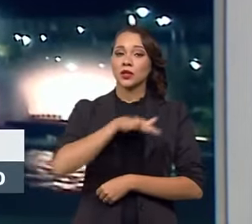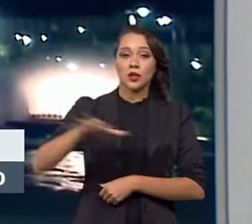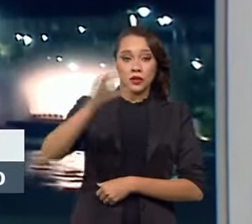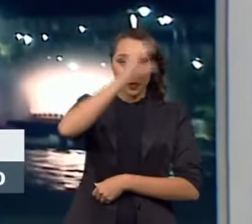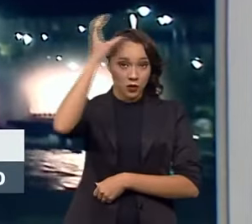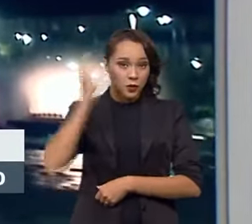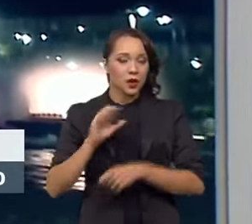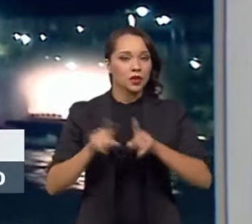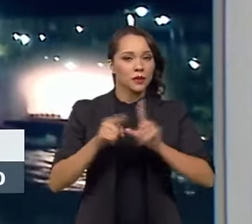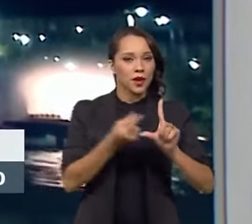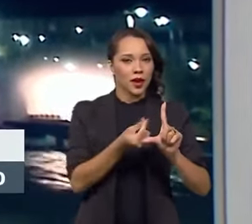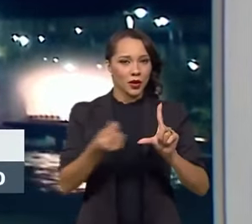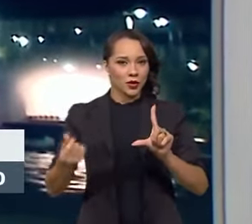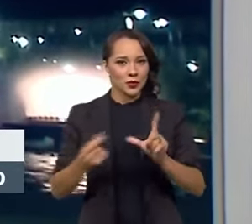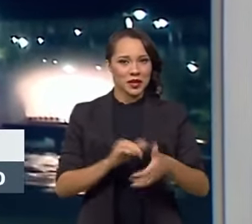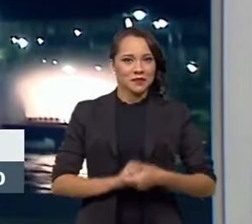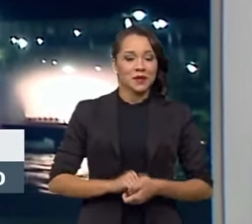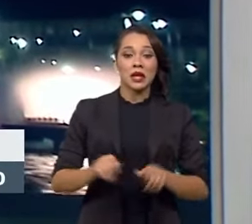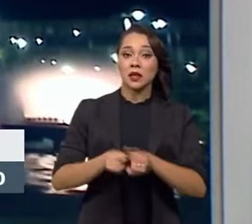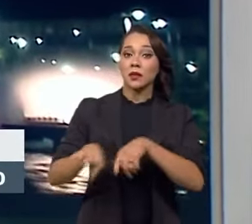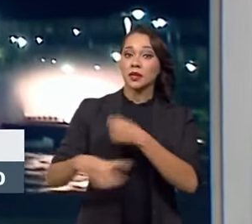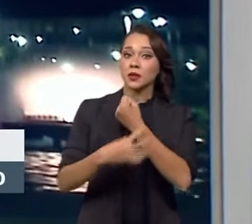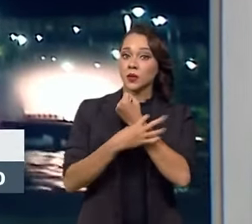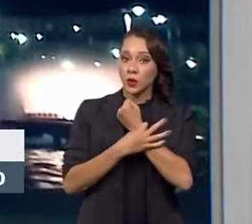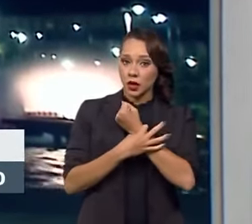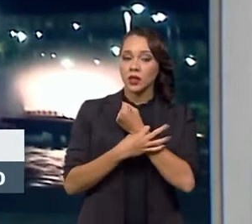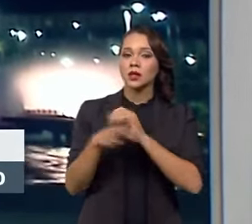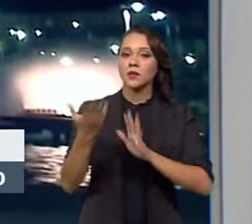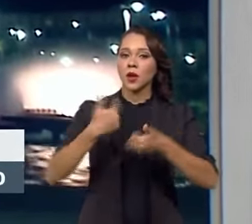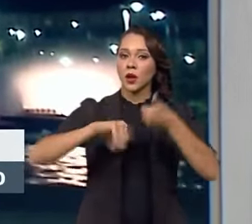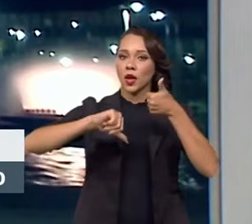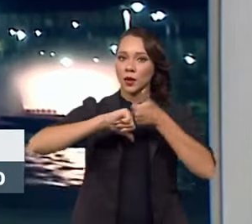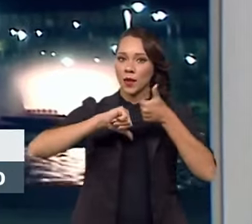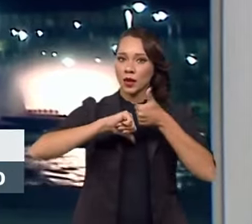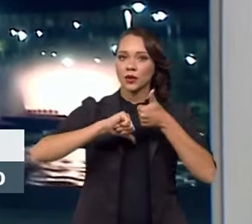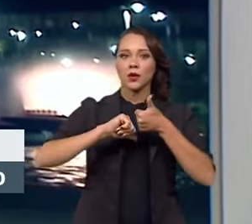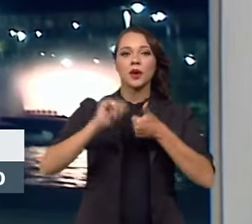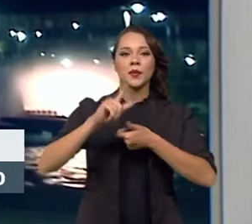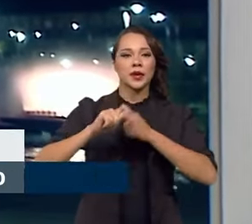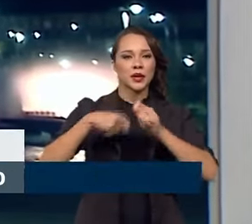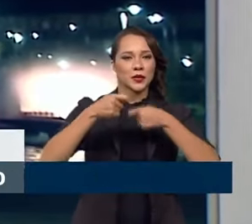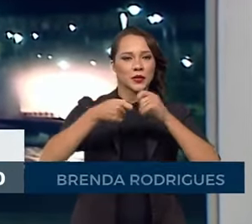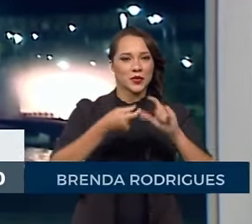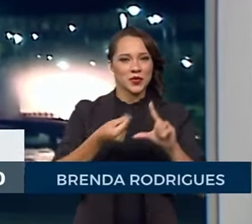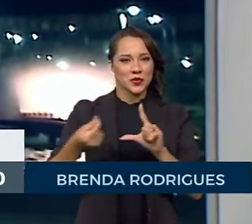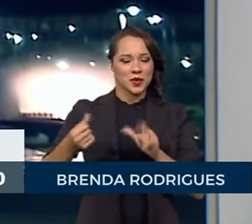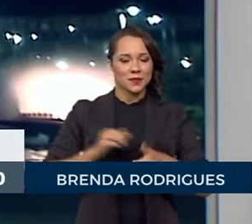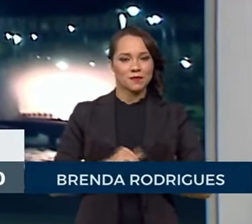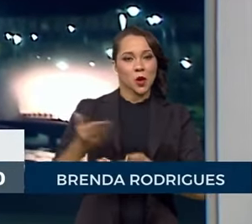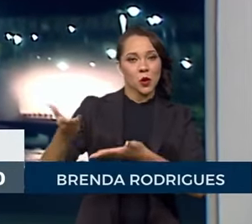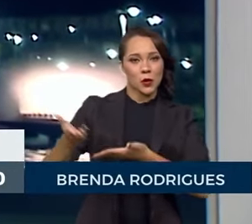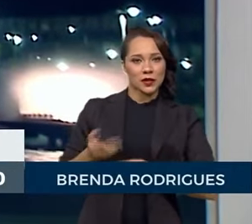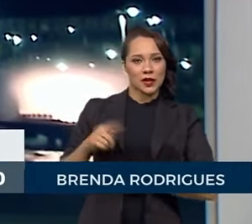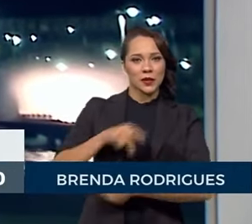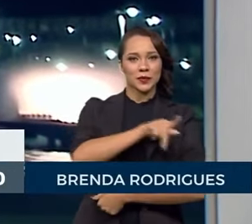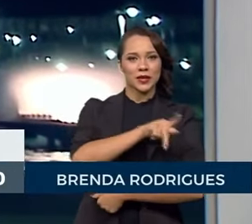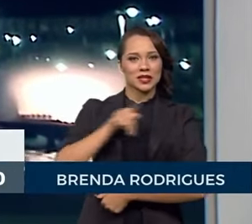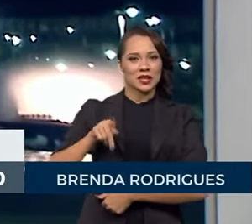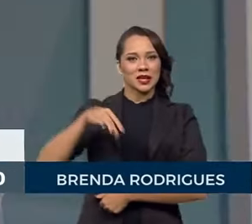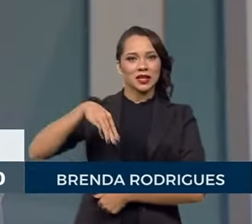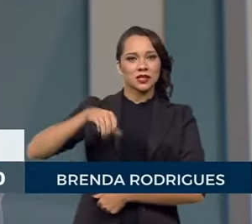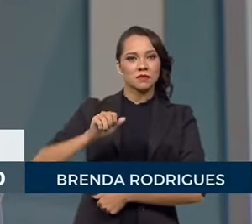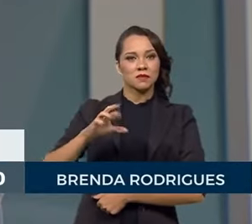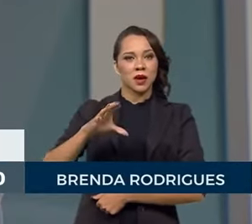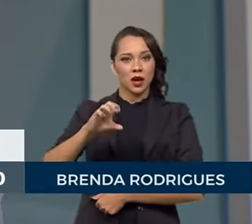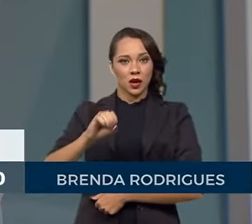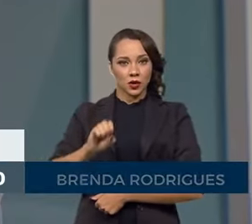o consumidor e a economia e a segurança proporcionada pelo Inmetro para a economia. Nosso convidado é o presidente Marcos